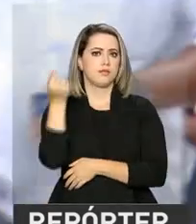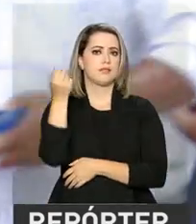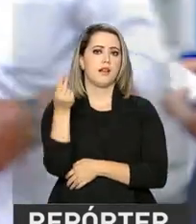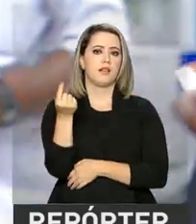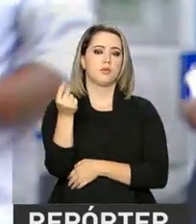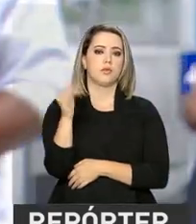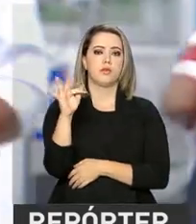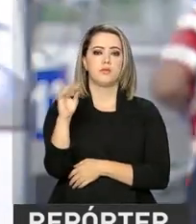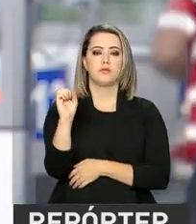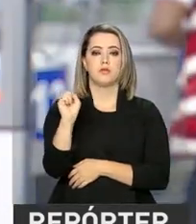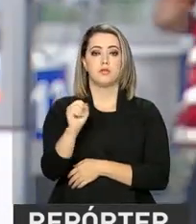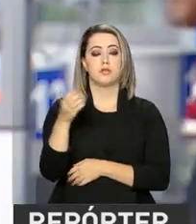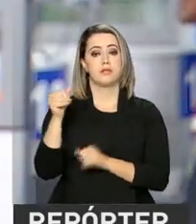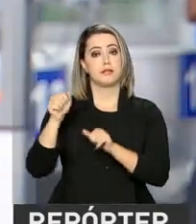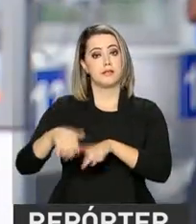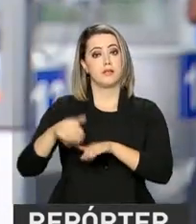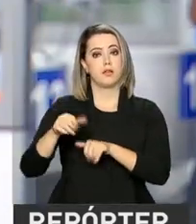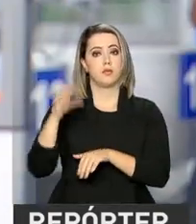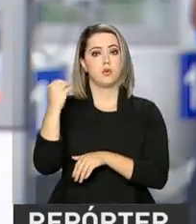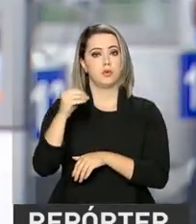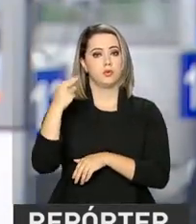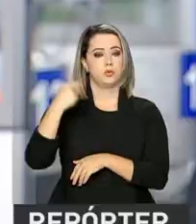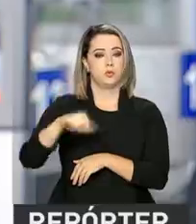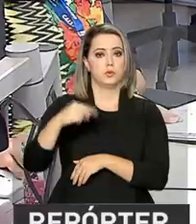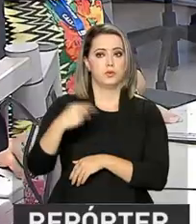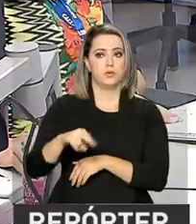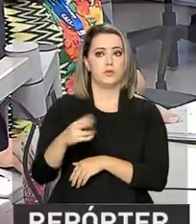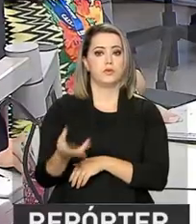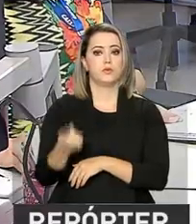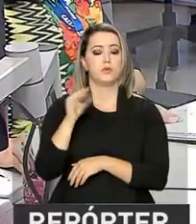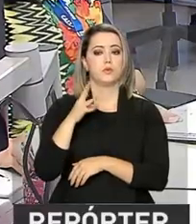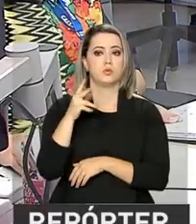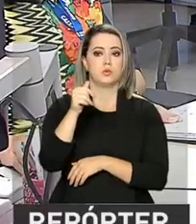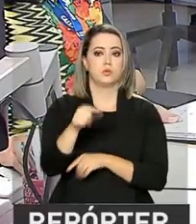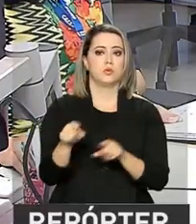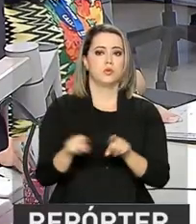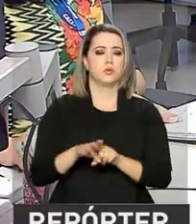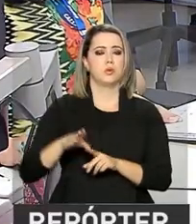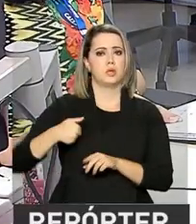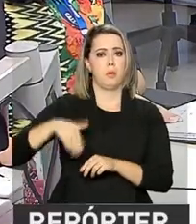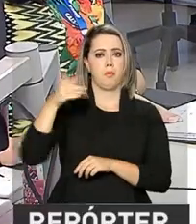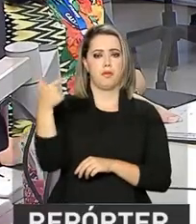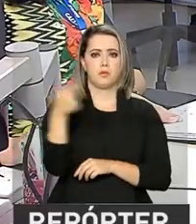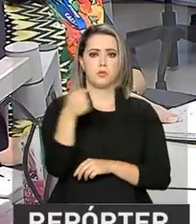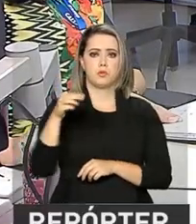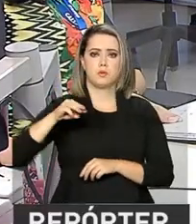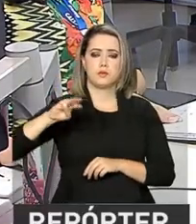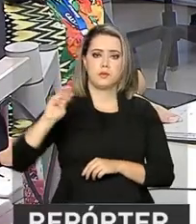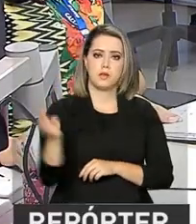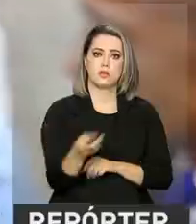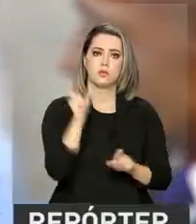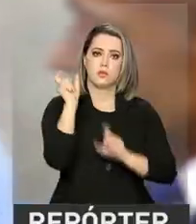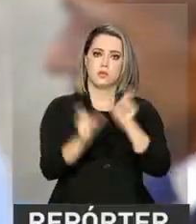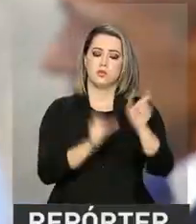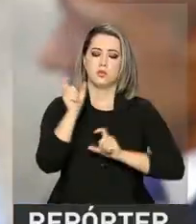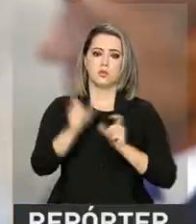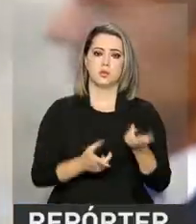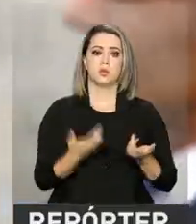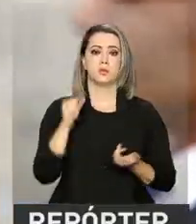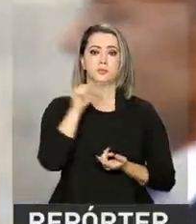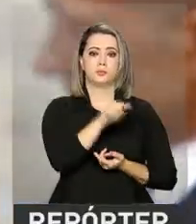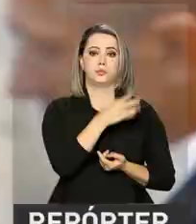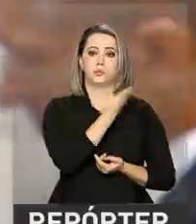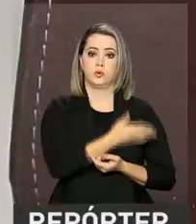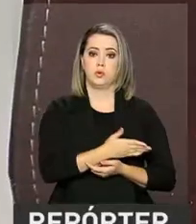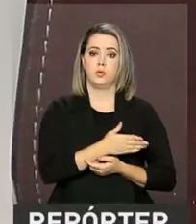trabalhadores nascidos em setembro, outubro e novembro. No total, são sete milhões e meio de beneficiários. Dona Vânia